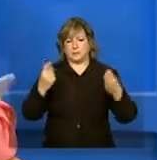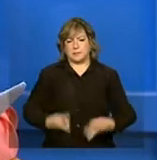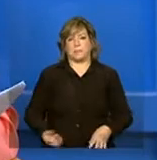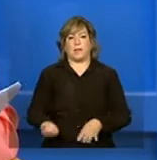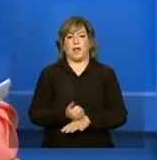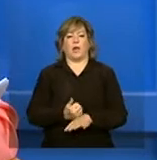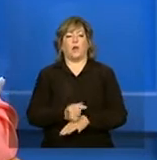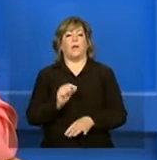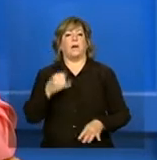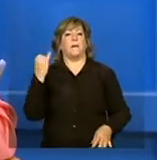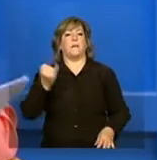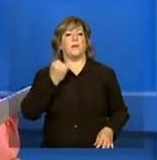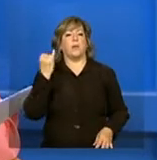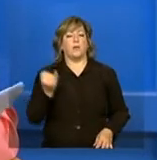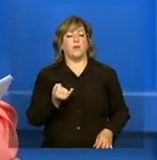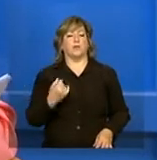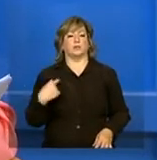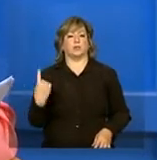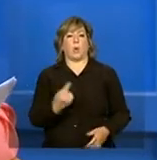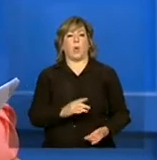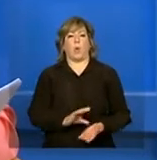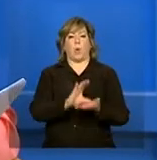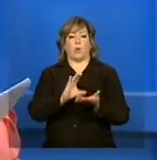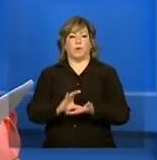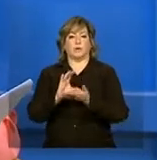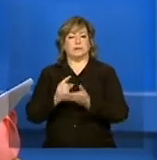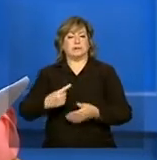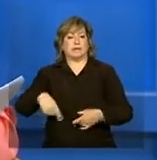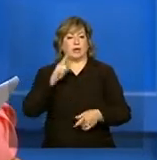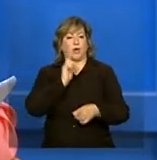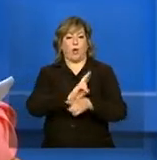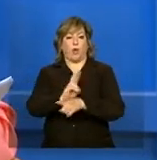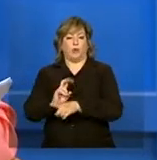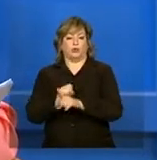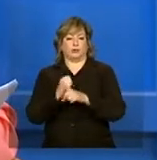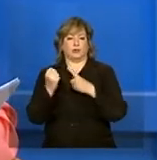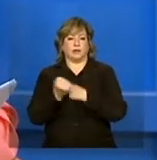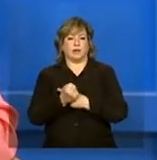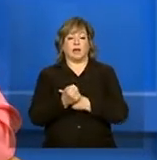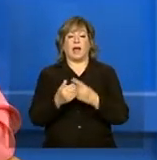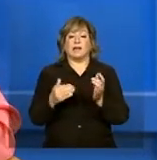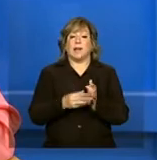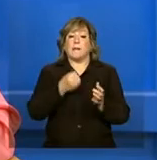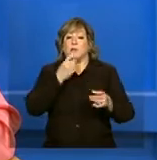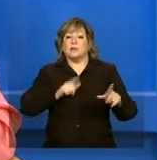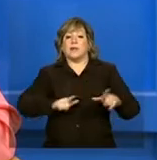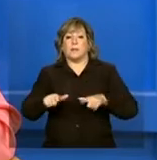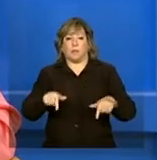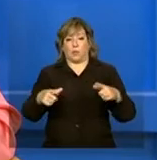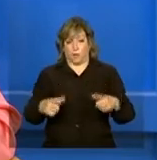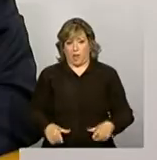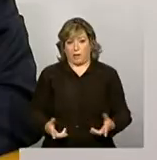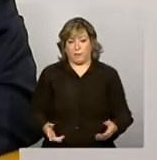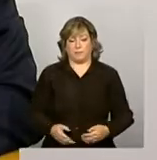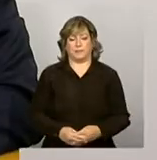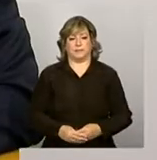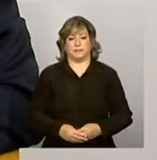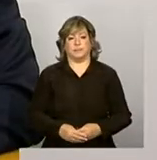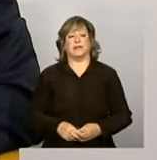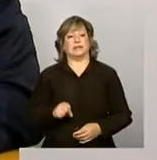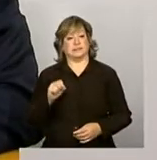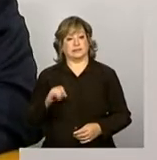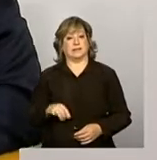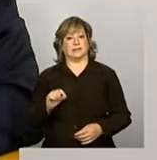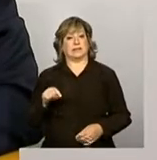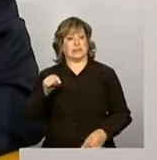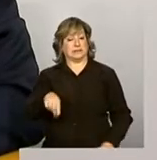importância dos conselhos, desse controle social, até para boa gestão do local? Sim, isso é uma coisa